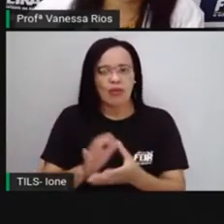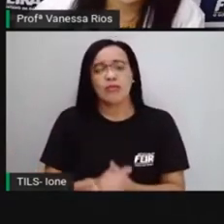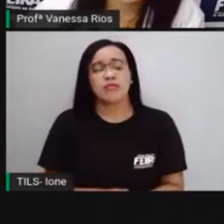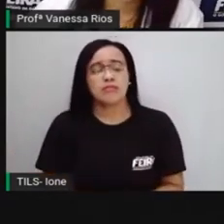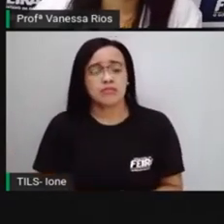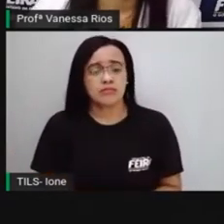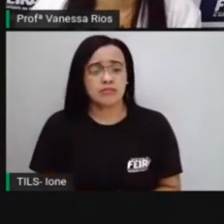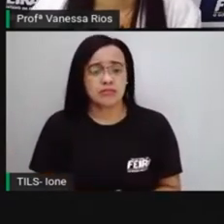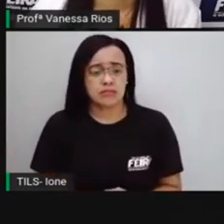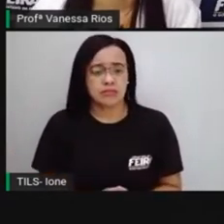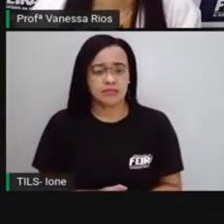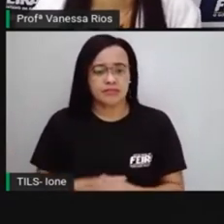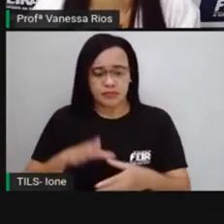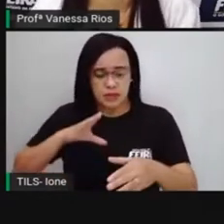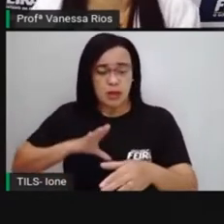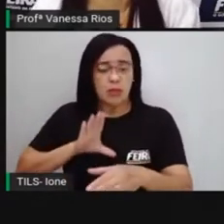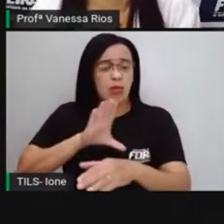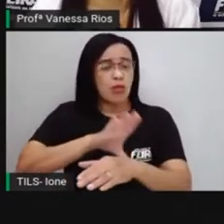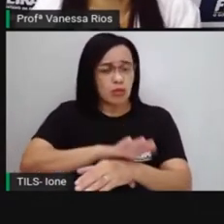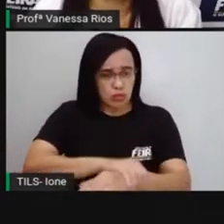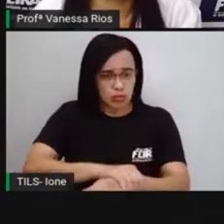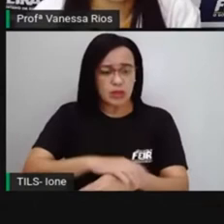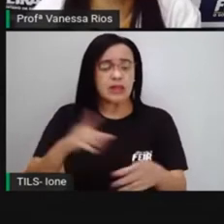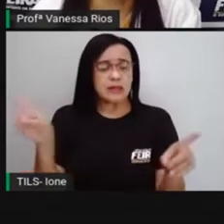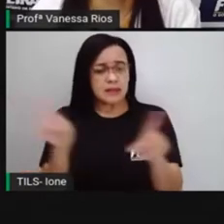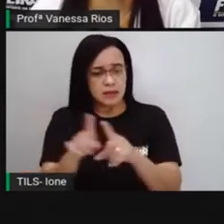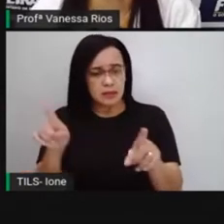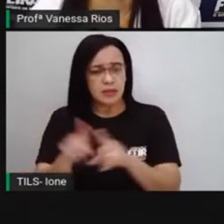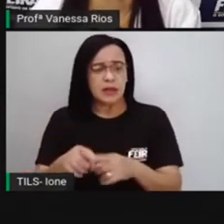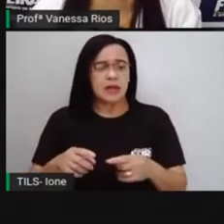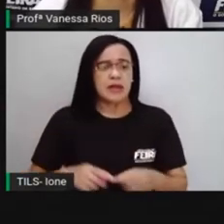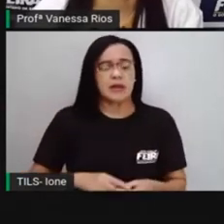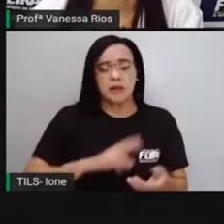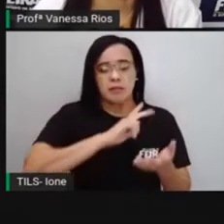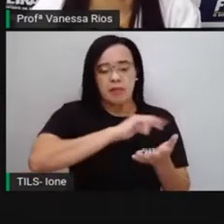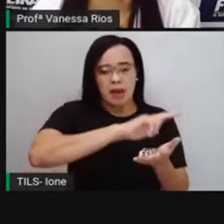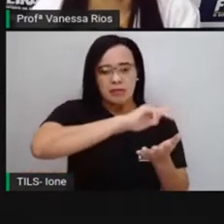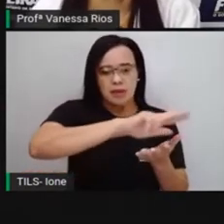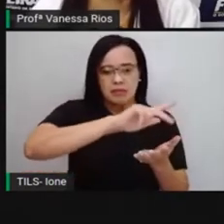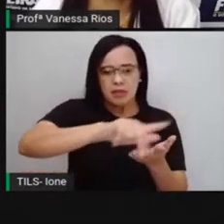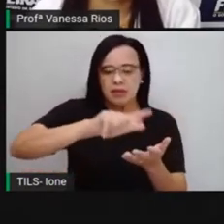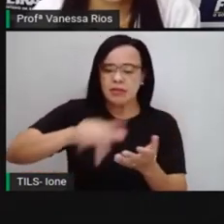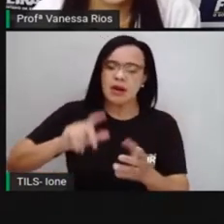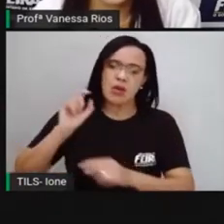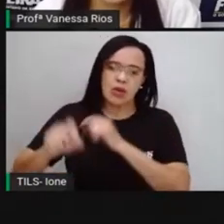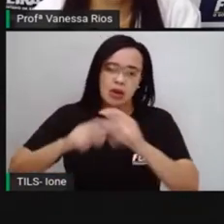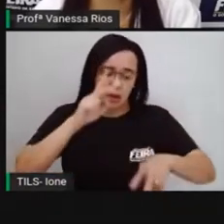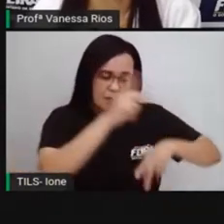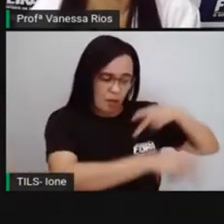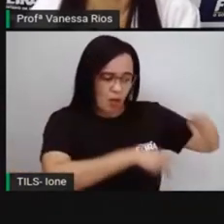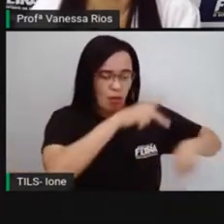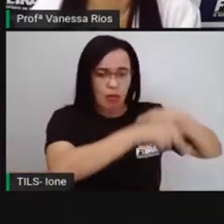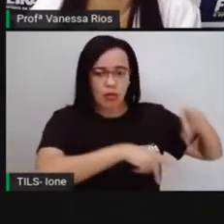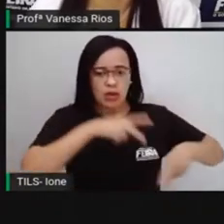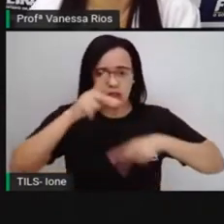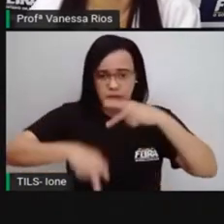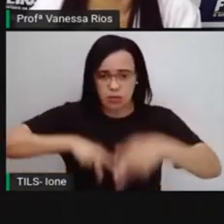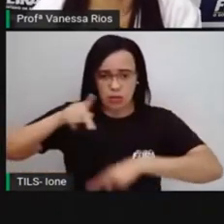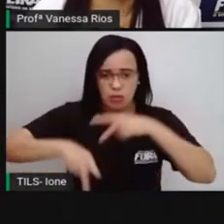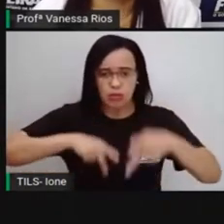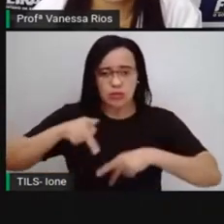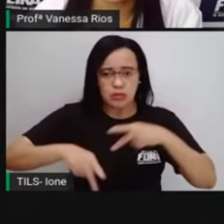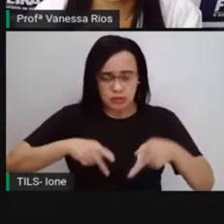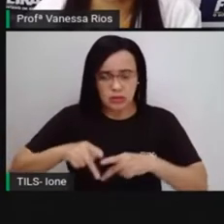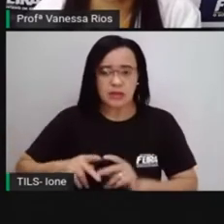portugueses e outros povos também, né? Que dentro aí do processo de colonização, quando as colônias aí